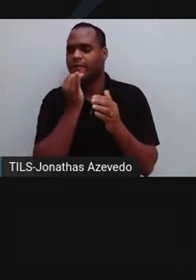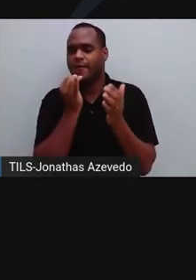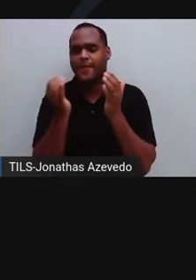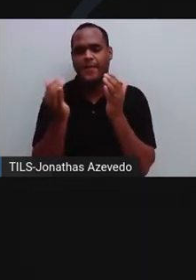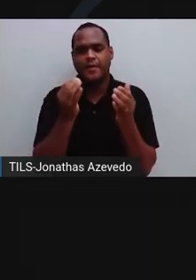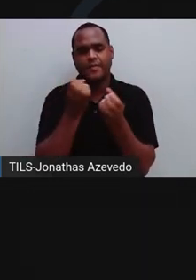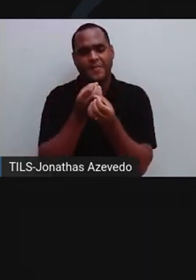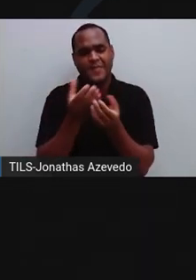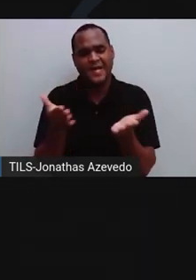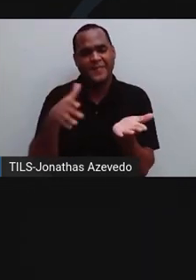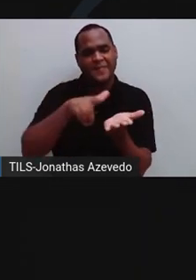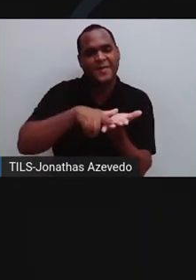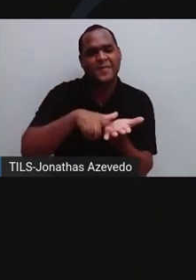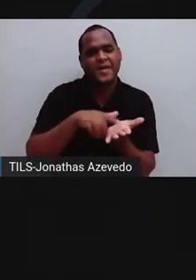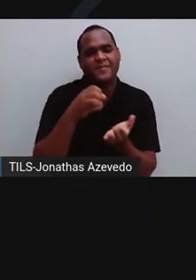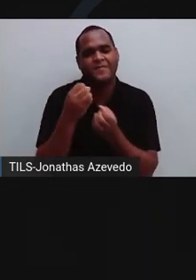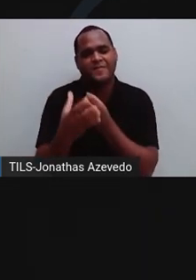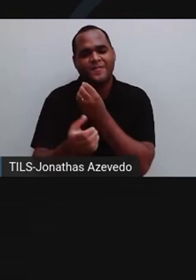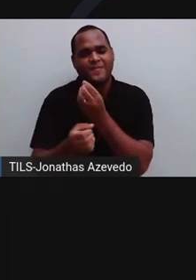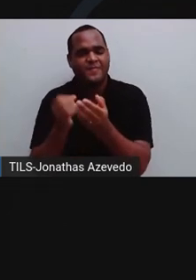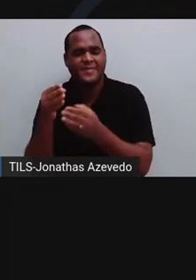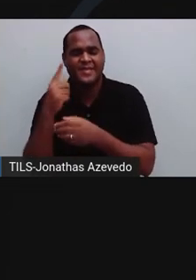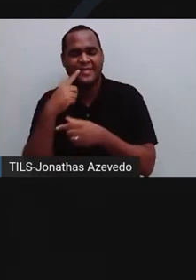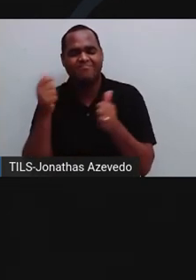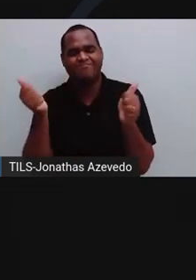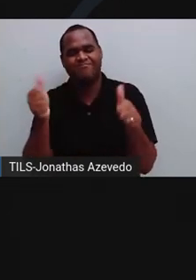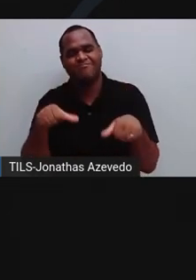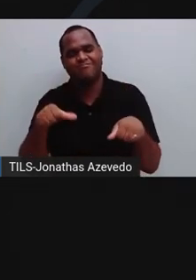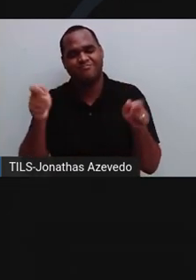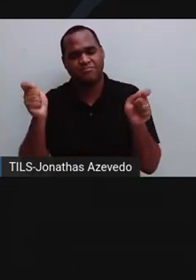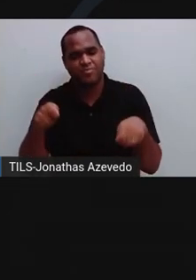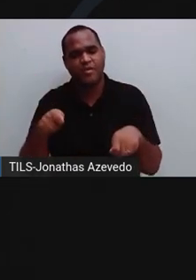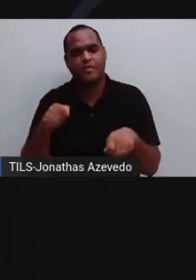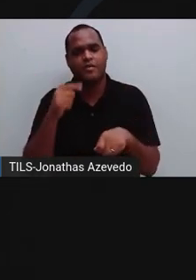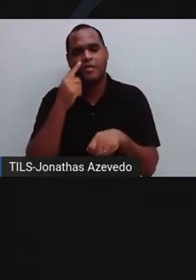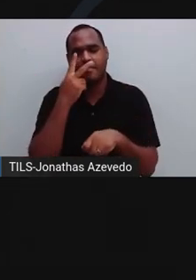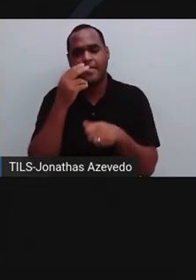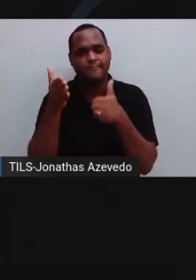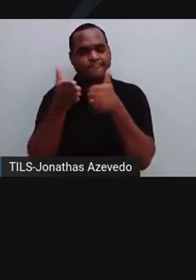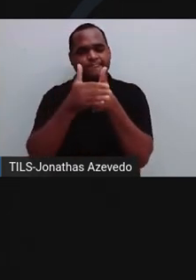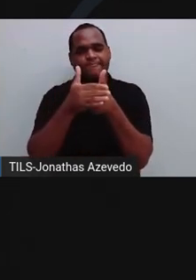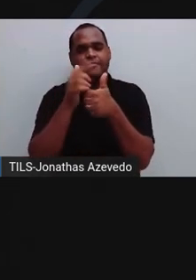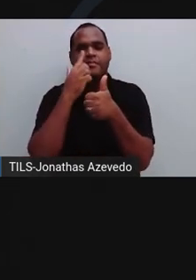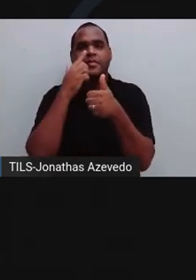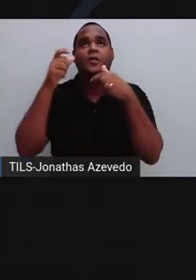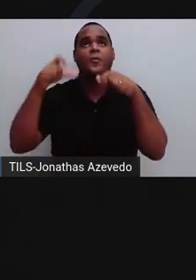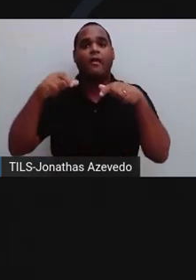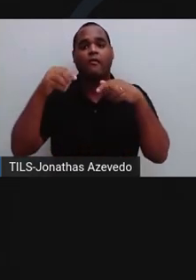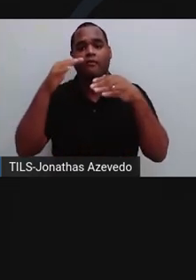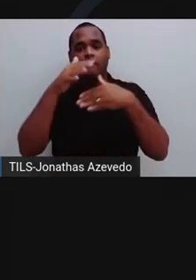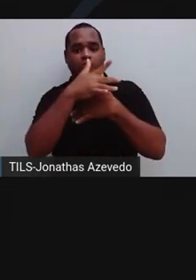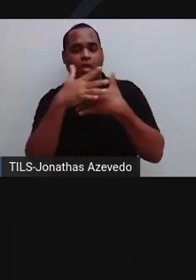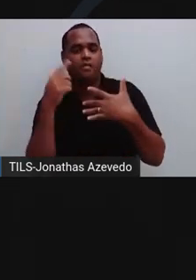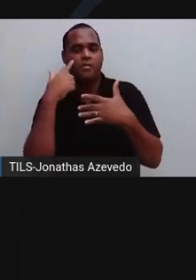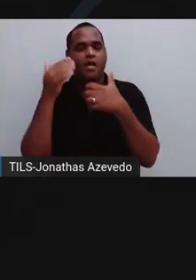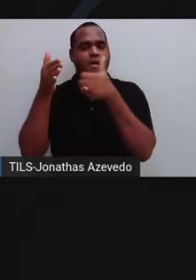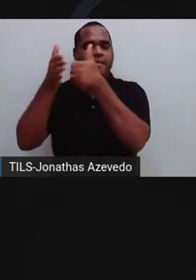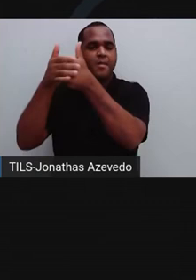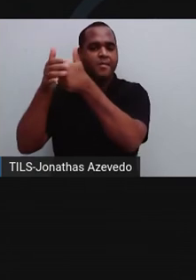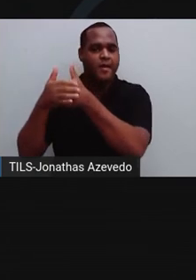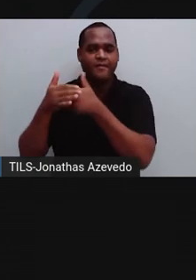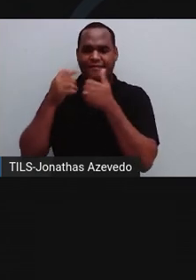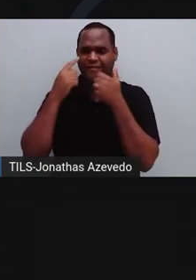espalhadas pela cidade atuam de forma prejudicial, escondendo a arquitetura original da cidade, gerando cansaço